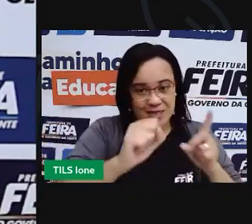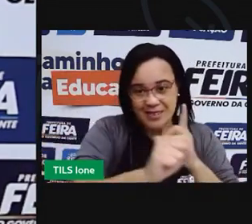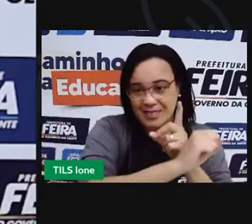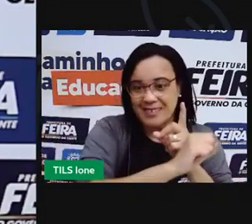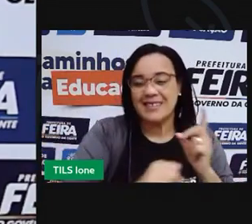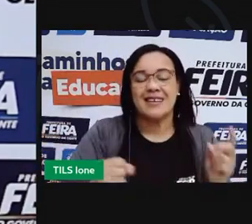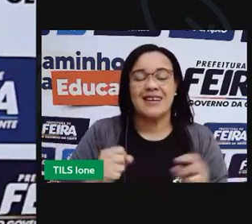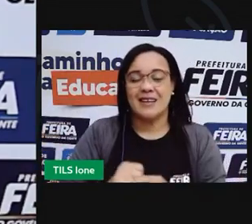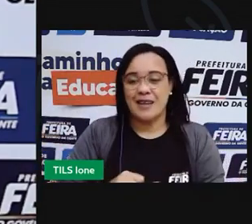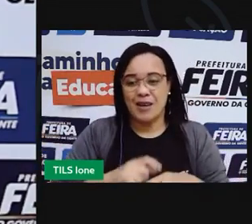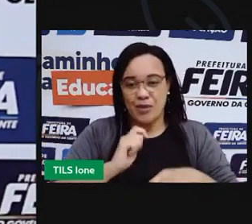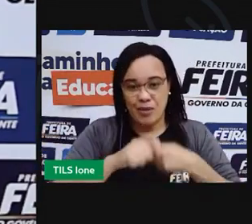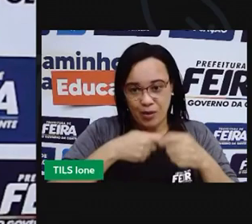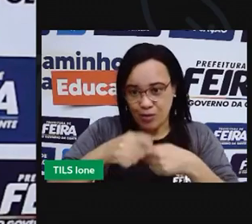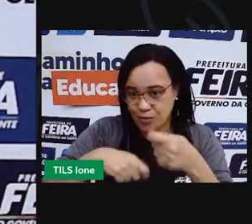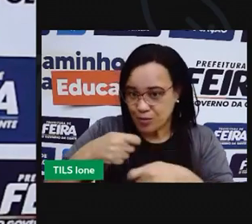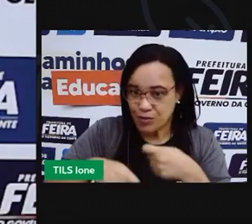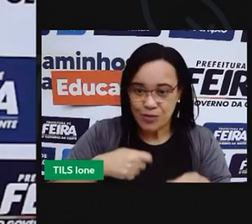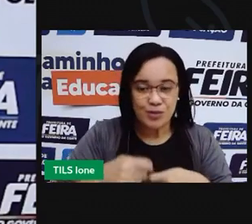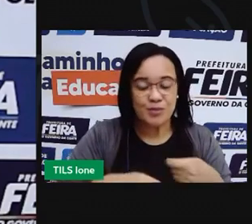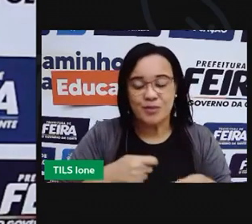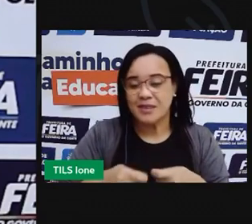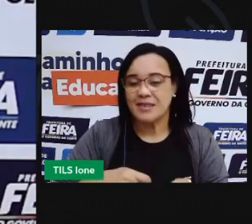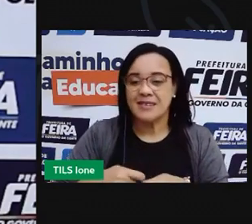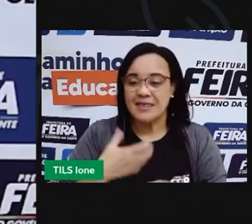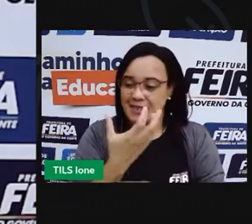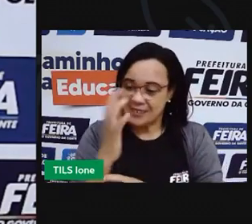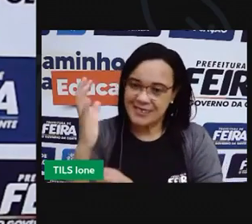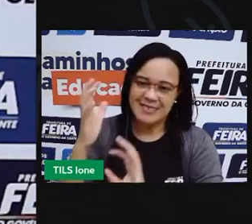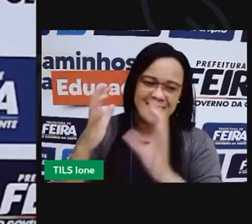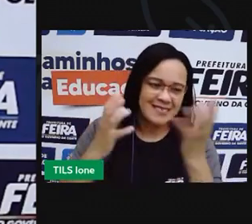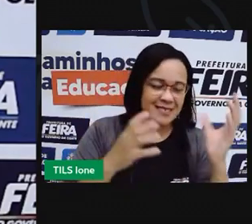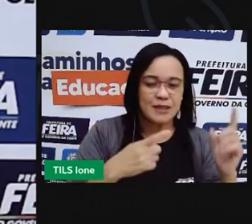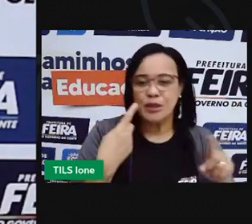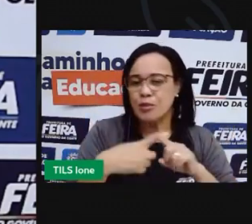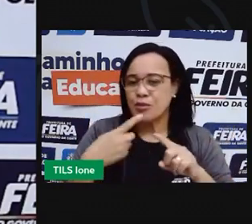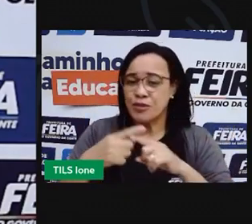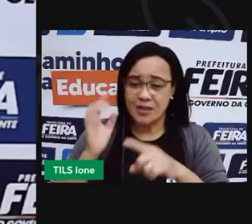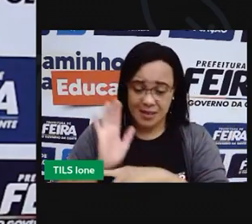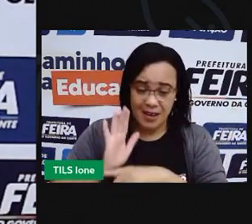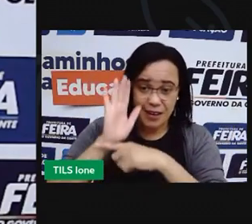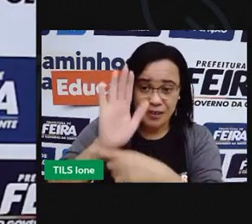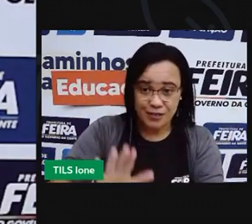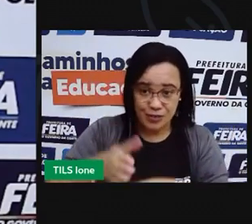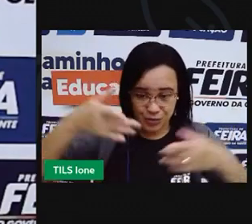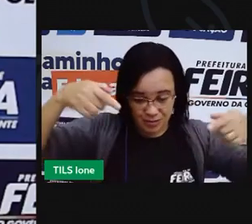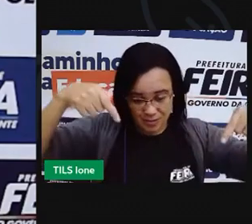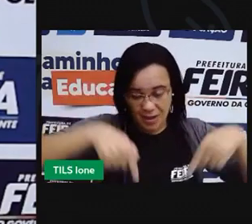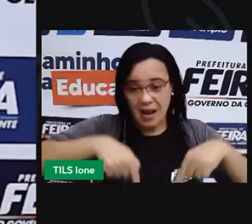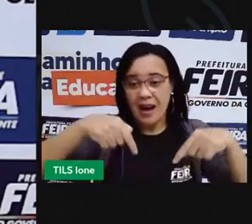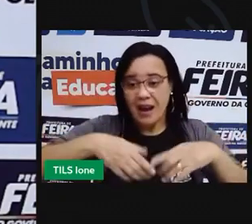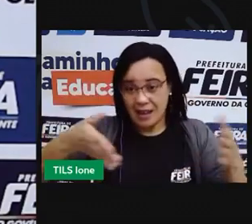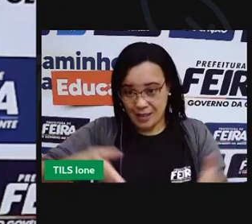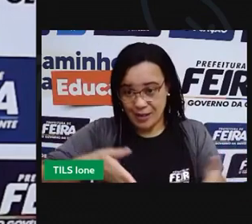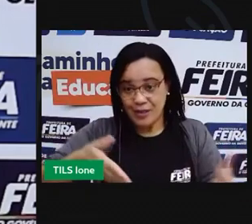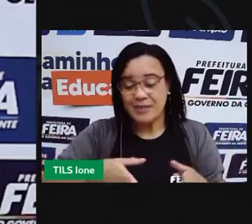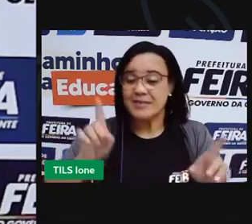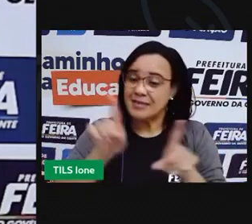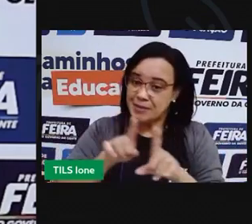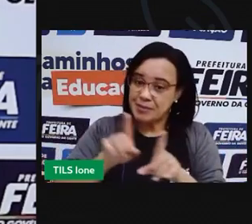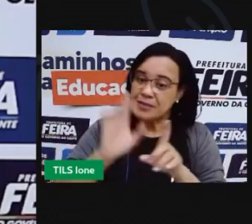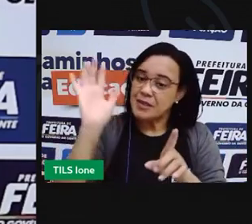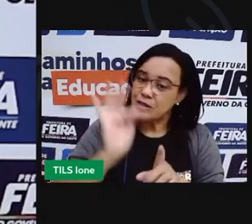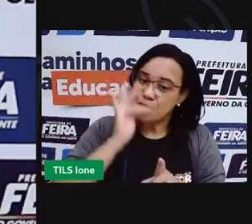presente e também do futuro. Fazendo o uso adequado para que as pessoas que